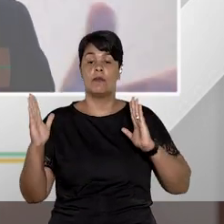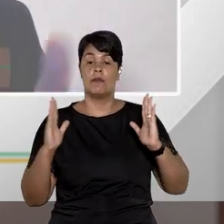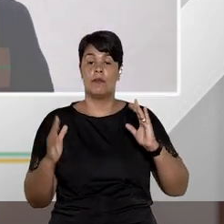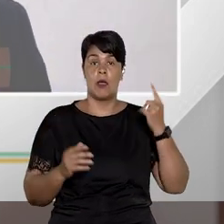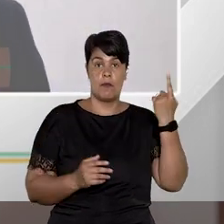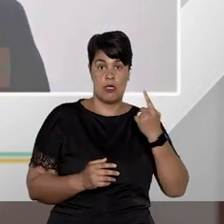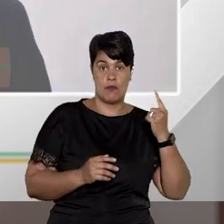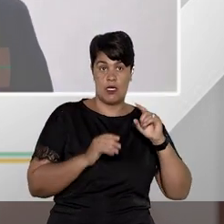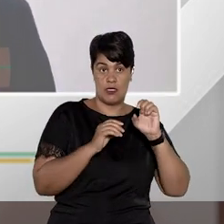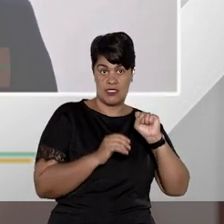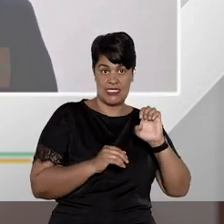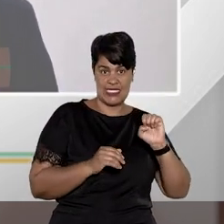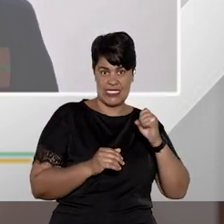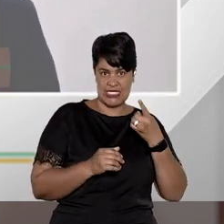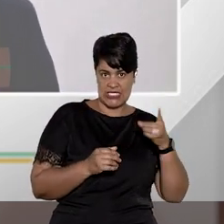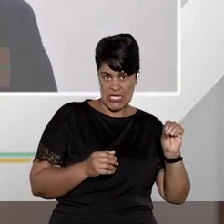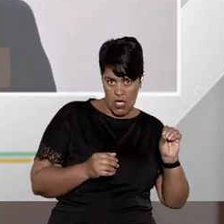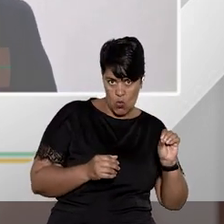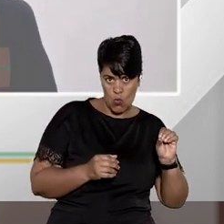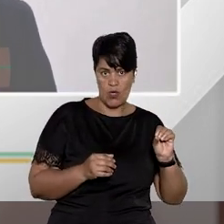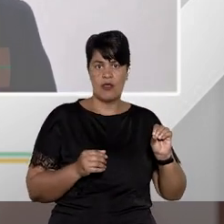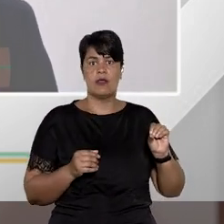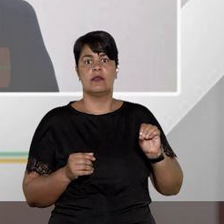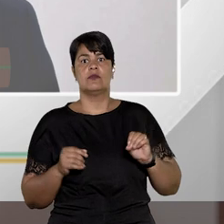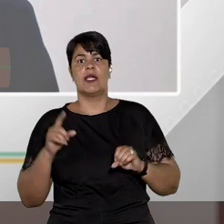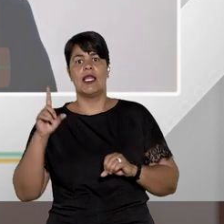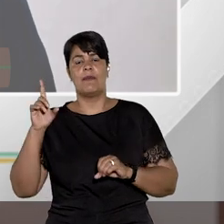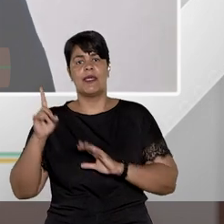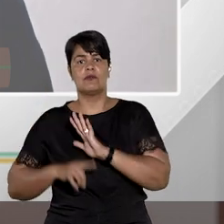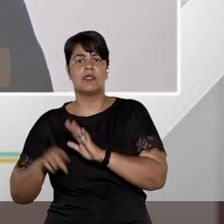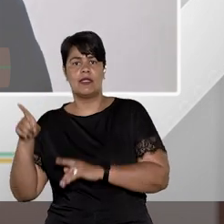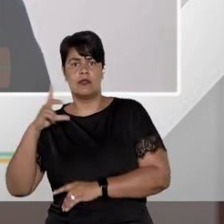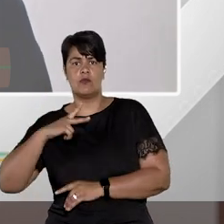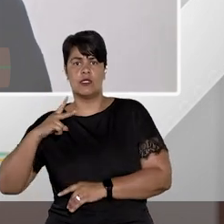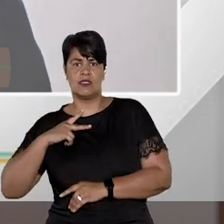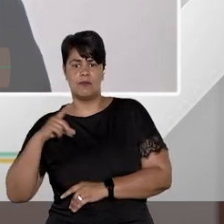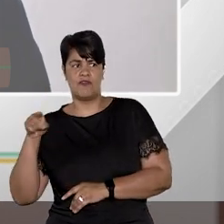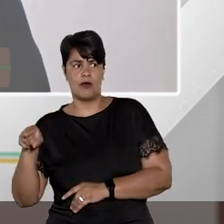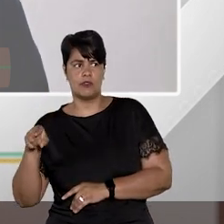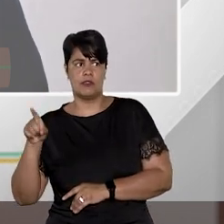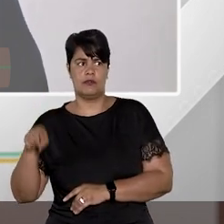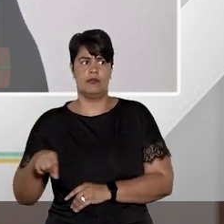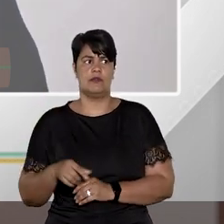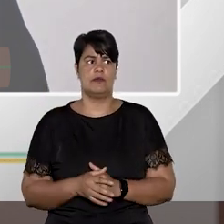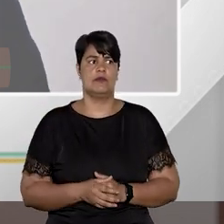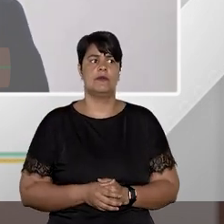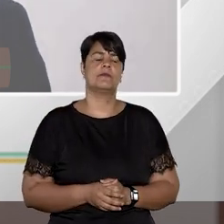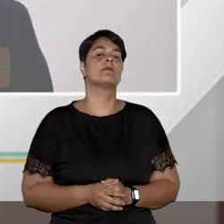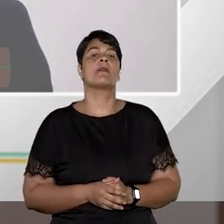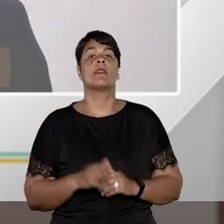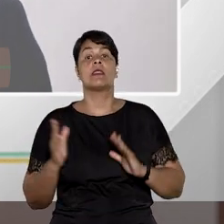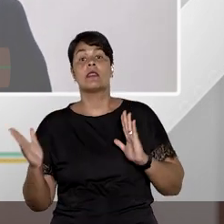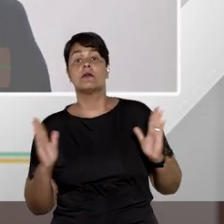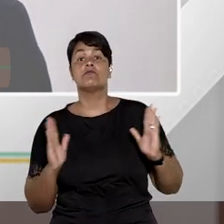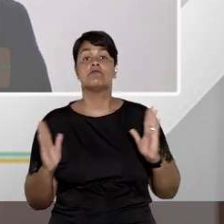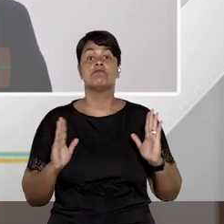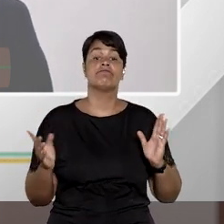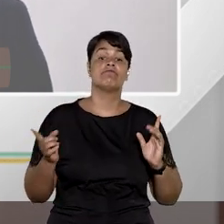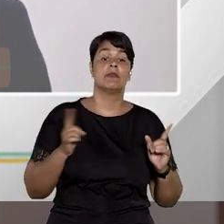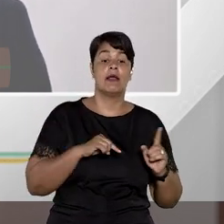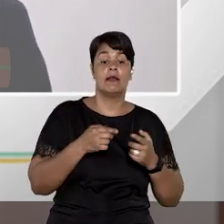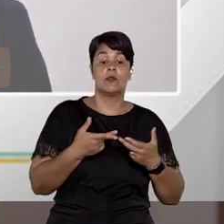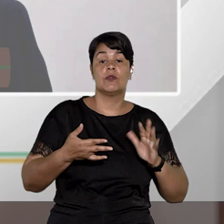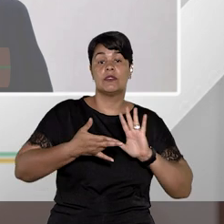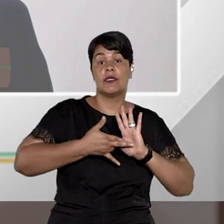cuida do direito público segunda sessão cuida do direito privado terceira sessão cuida do direito penal entre idas e vindas do